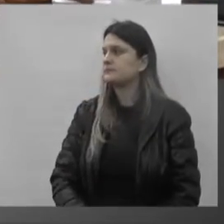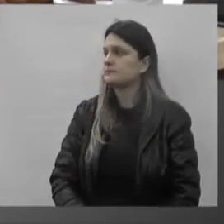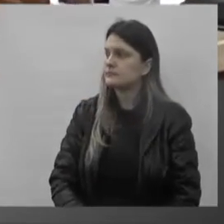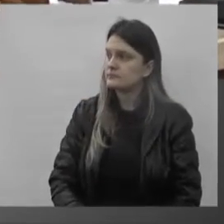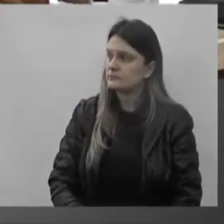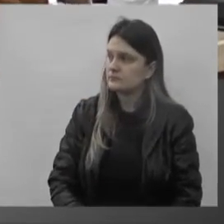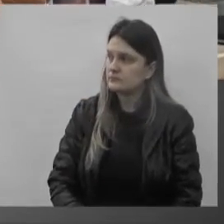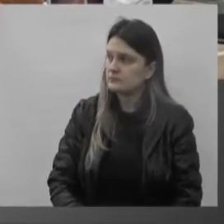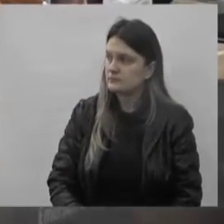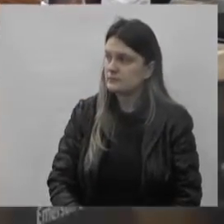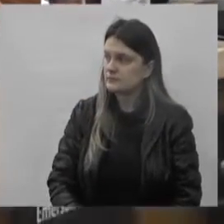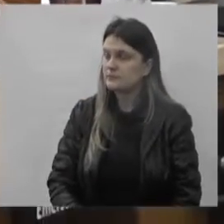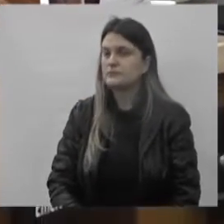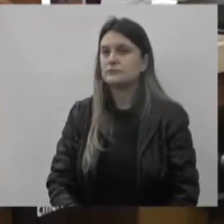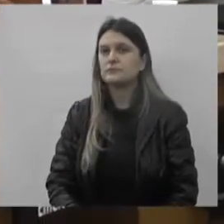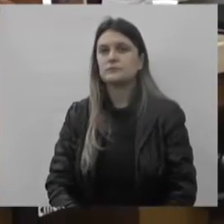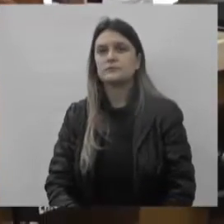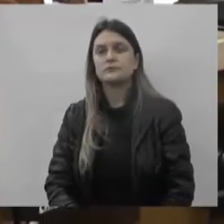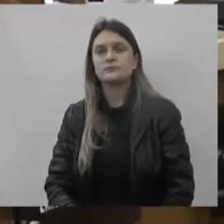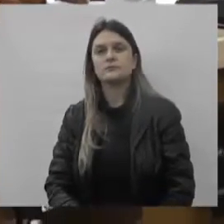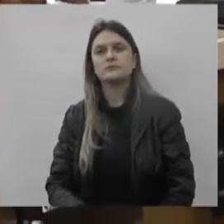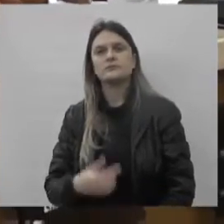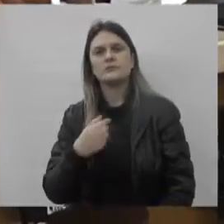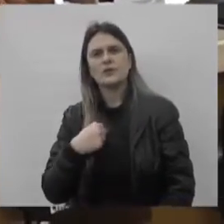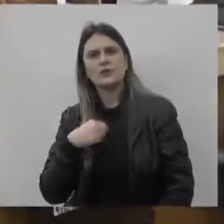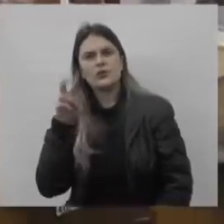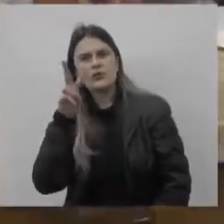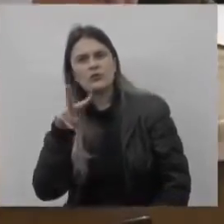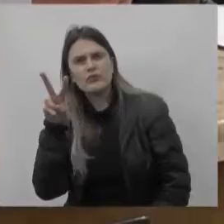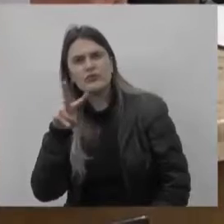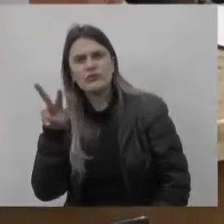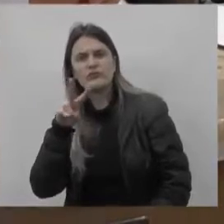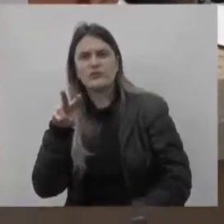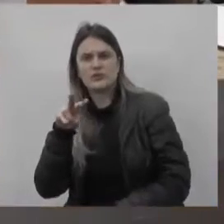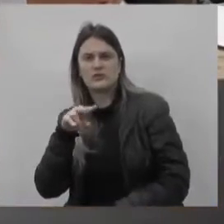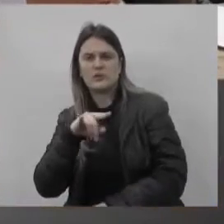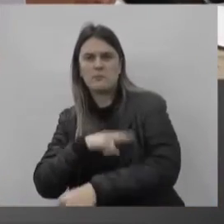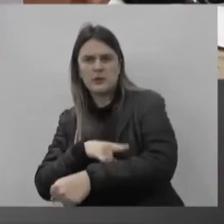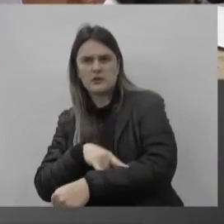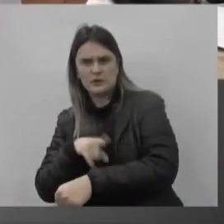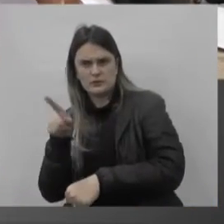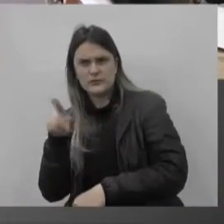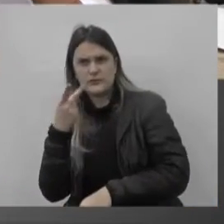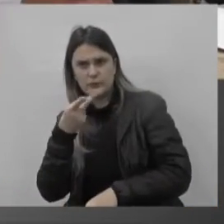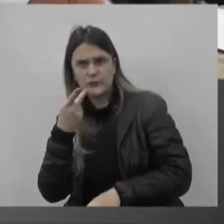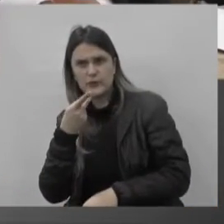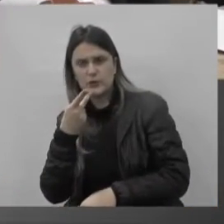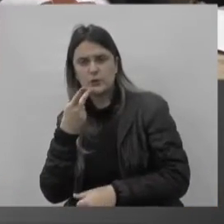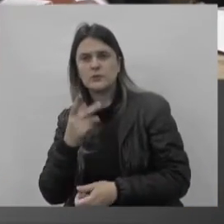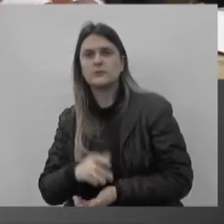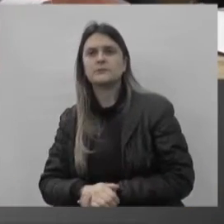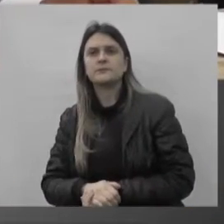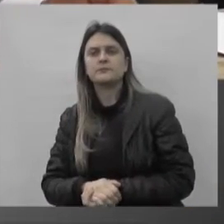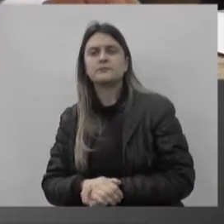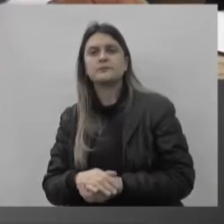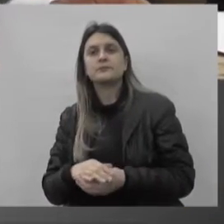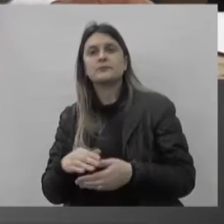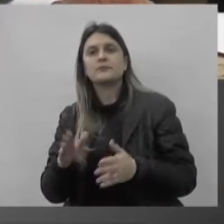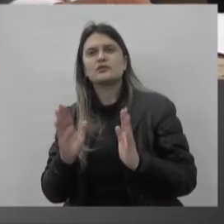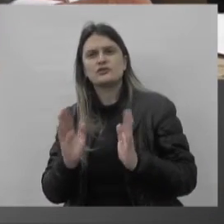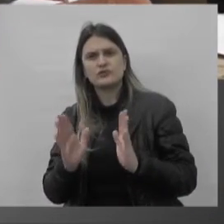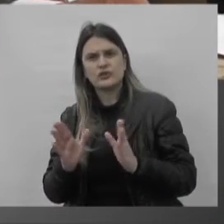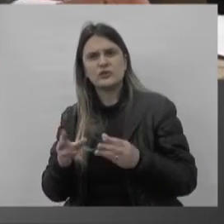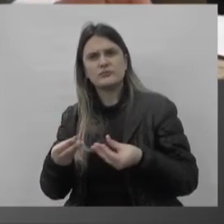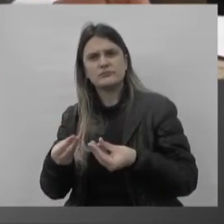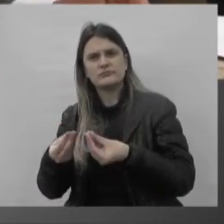obrigado pela presença de todos. Bom dia, senhor presidente. Bom dia. Estive vendo essa parte dos banheiros que o senhor relacionou,